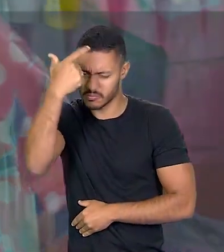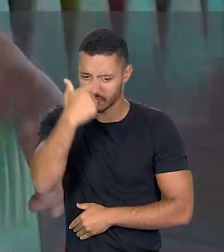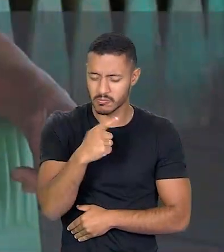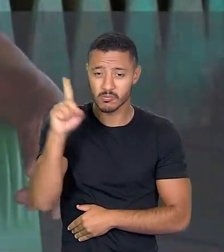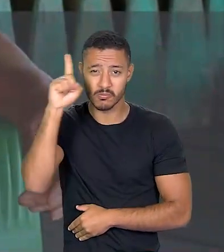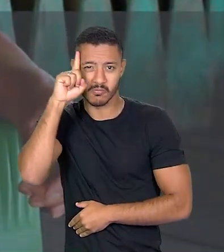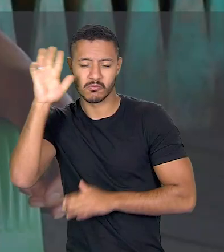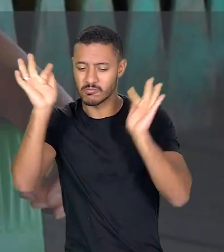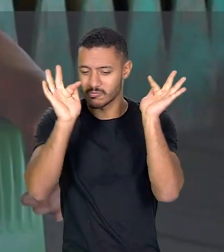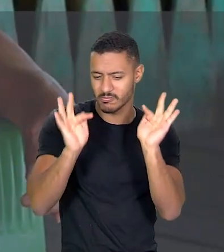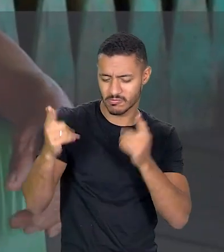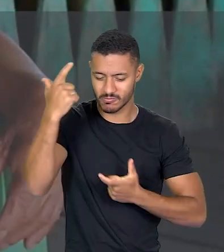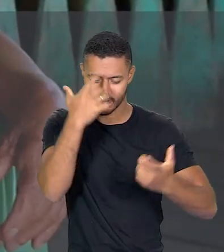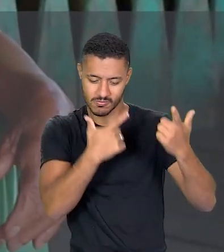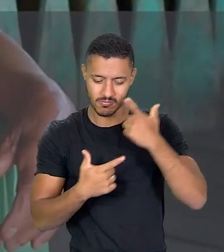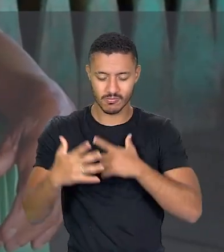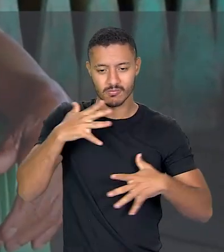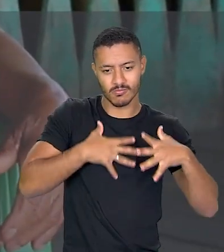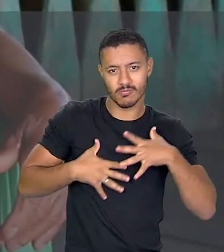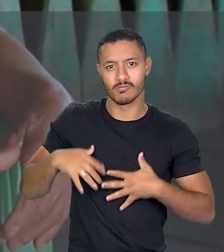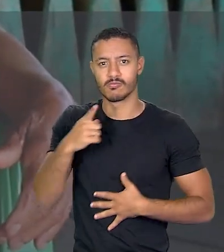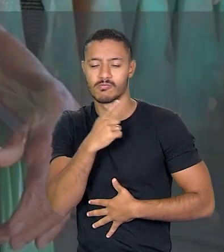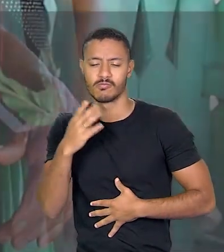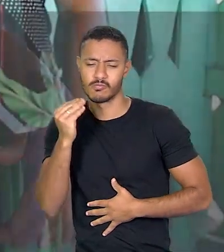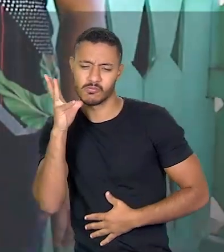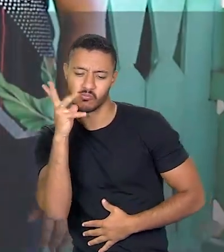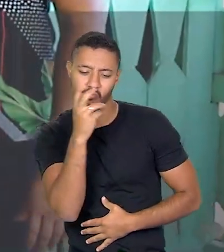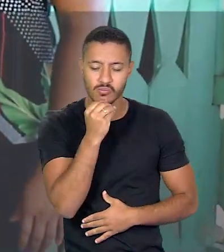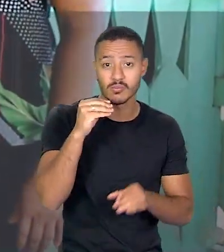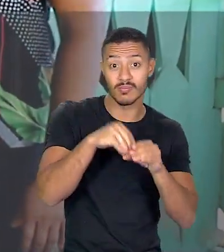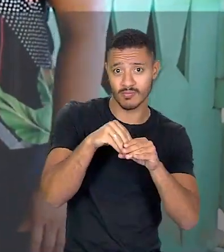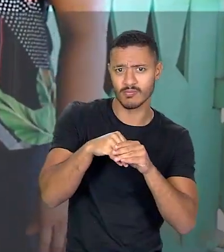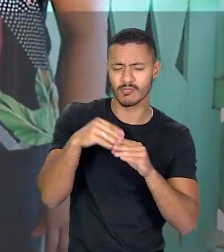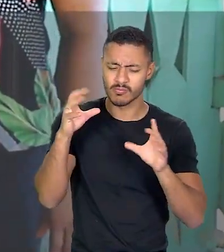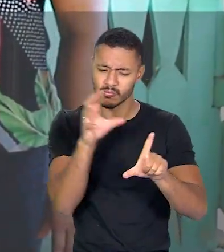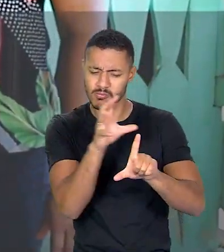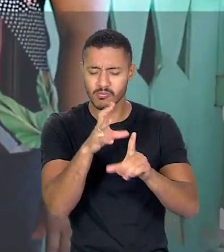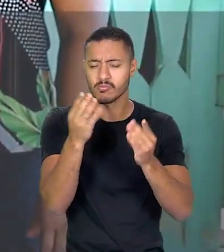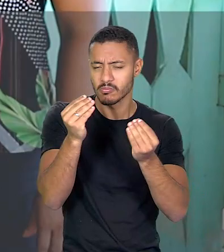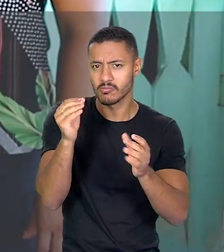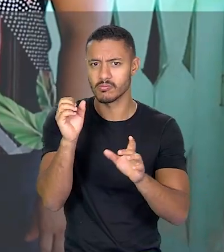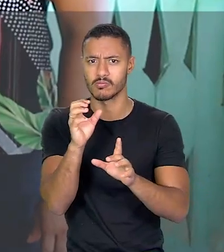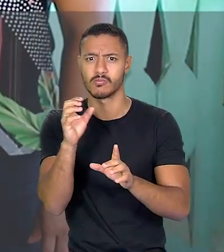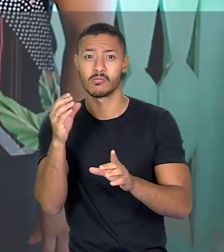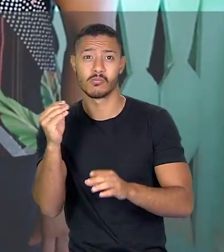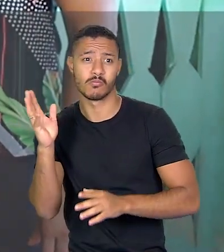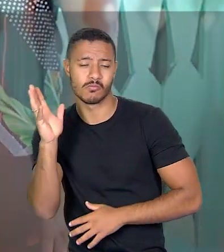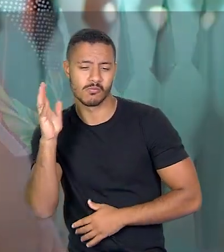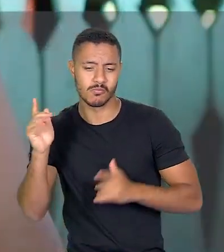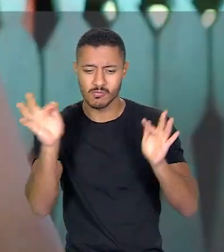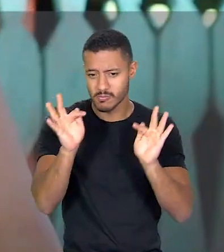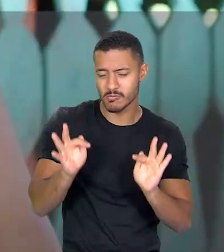mim, nesse dia, é uma felicidade de me arrumar e bem bonita votar. Eu incentivo eles. Pra mim é muito